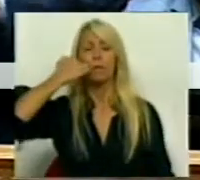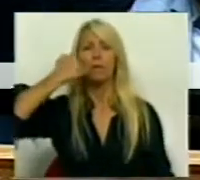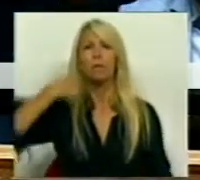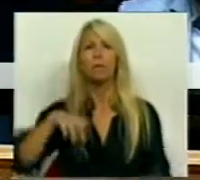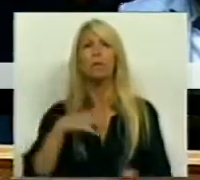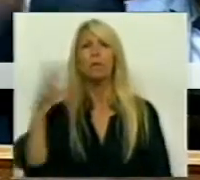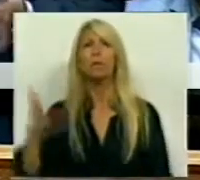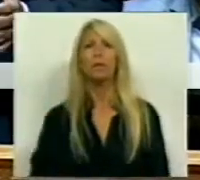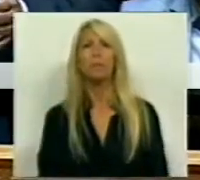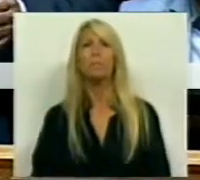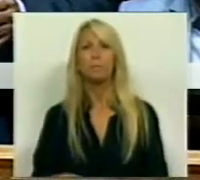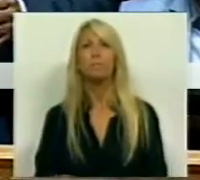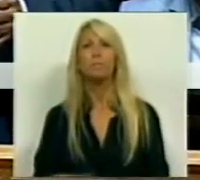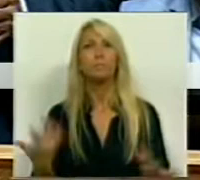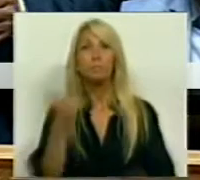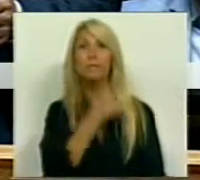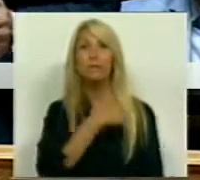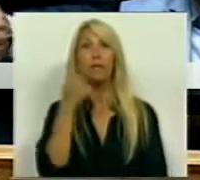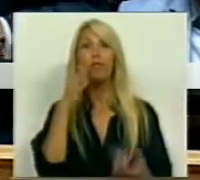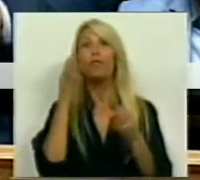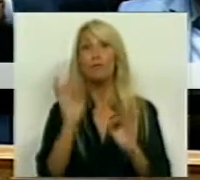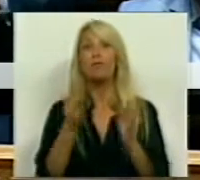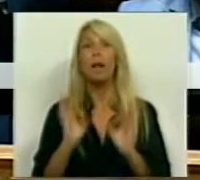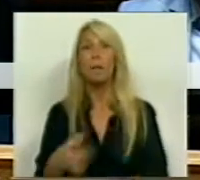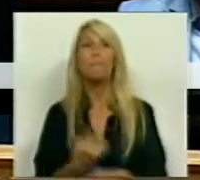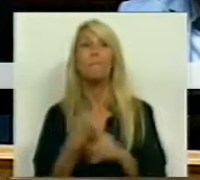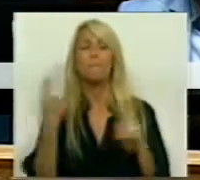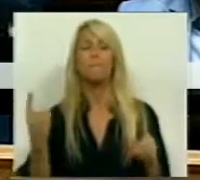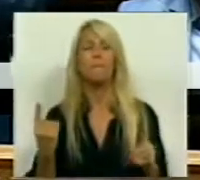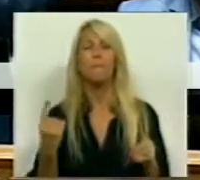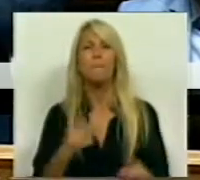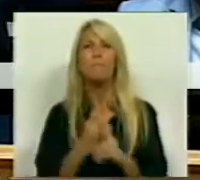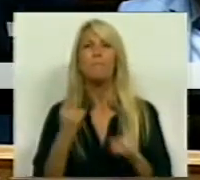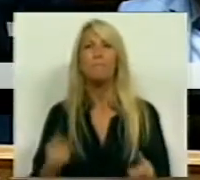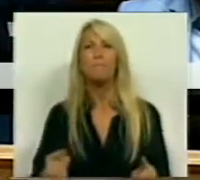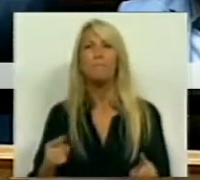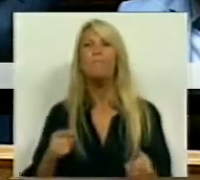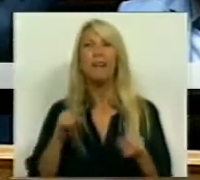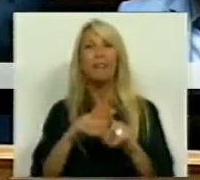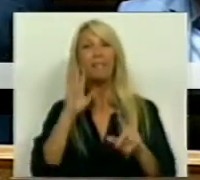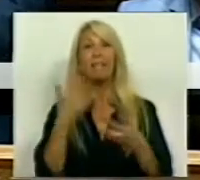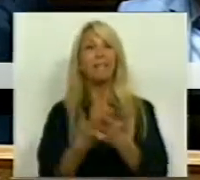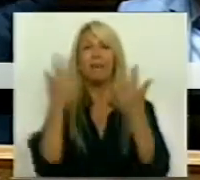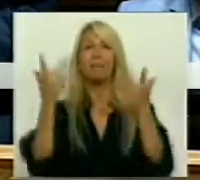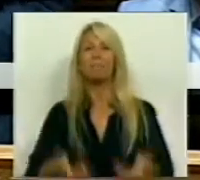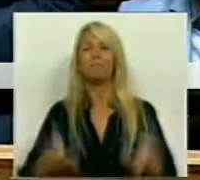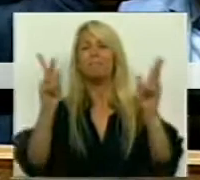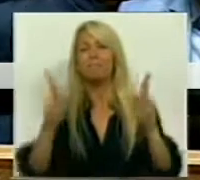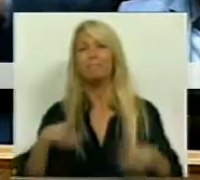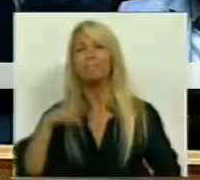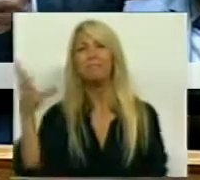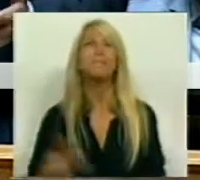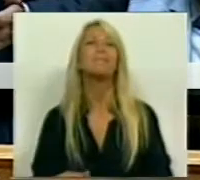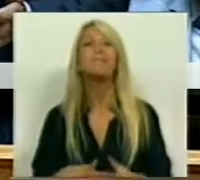eram sacrifícios que valiam a pena, porque nos iria libertar e libertar Portugal da Troika